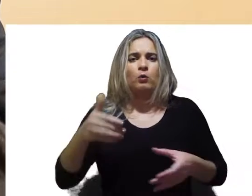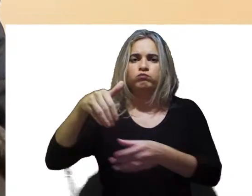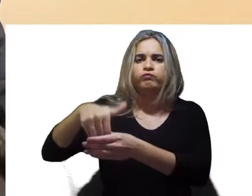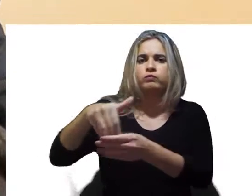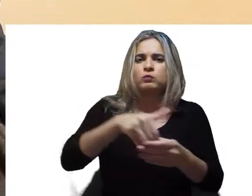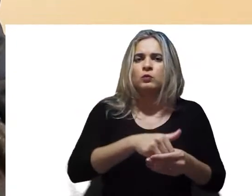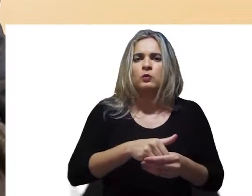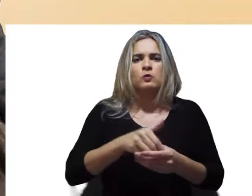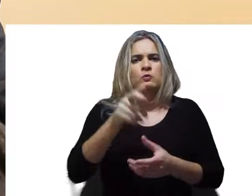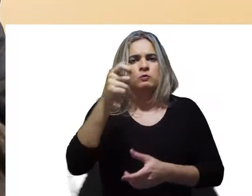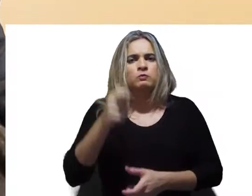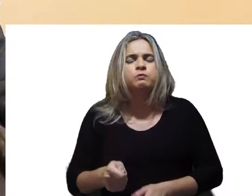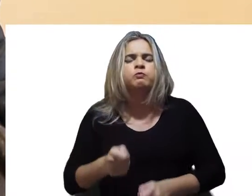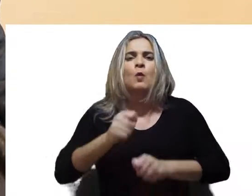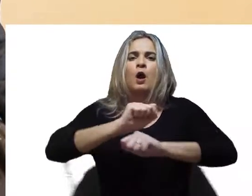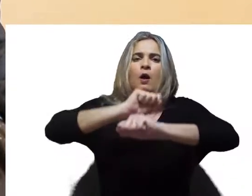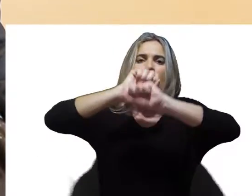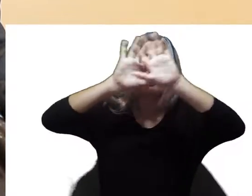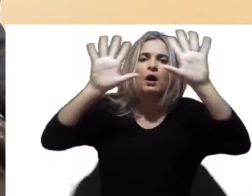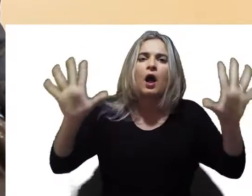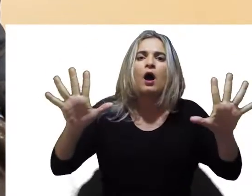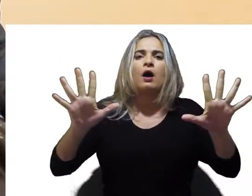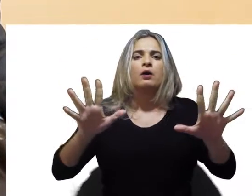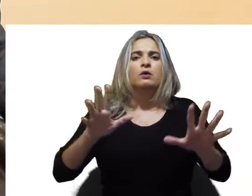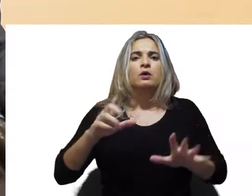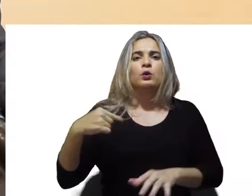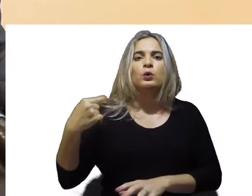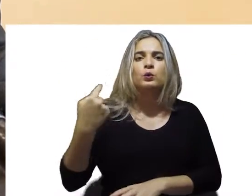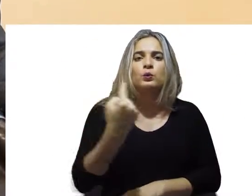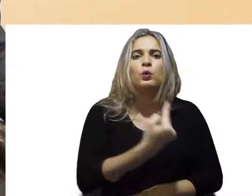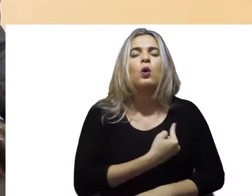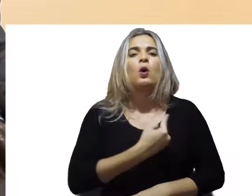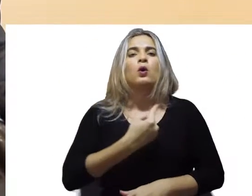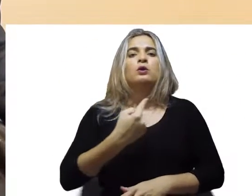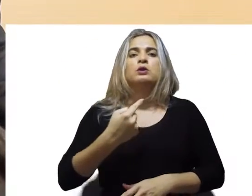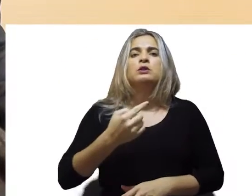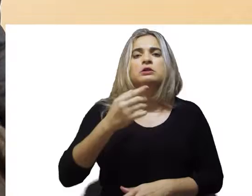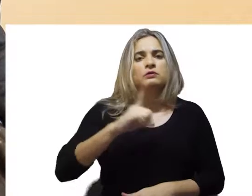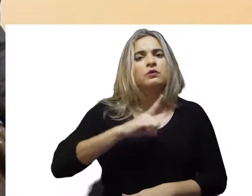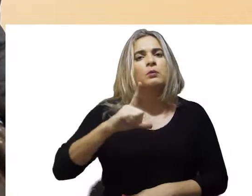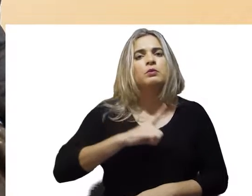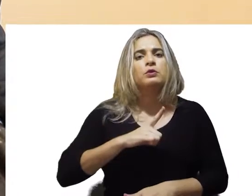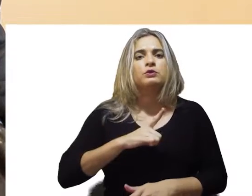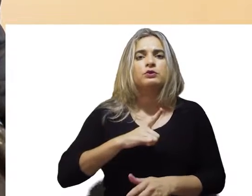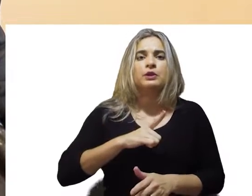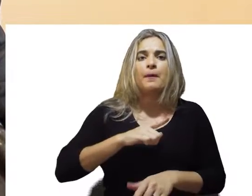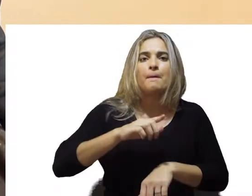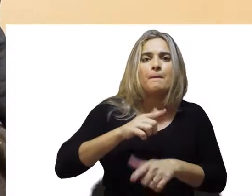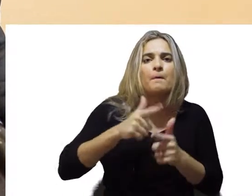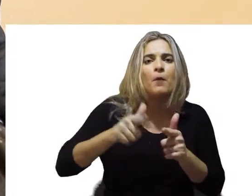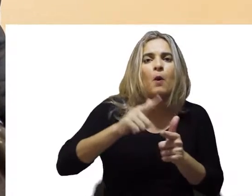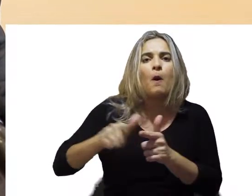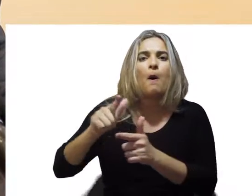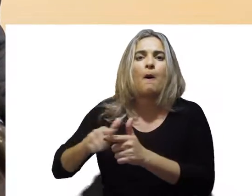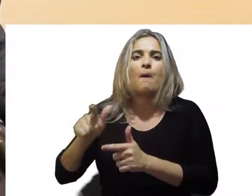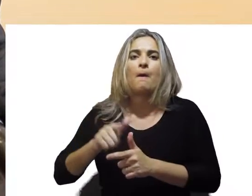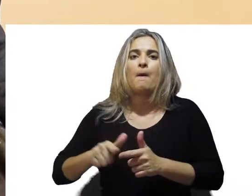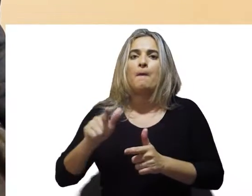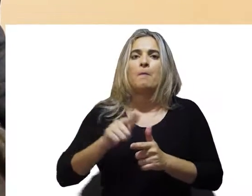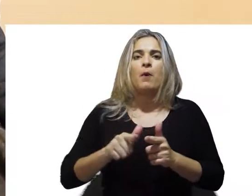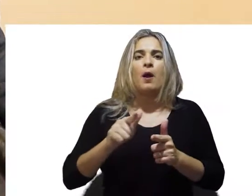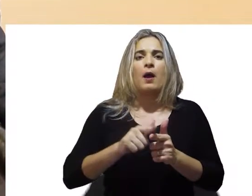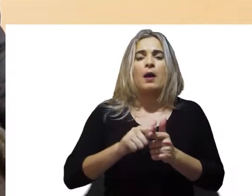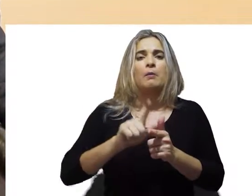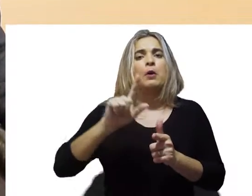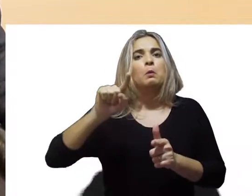mais dígido, mais claro, acredito que nós vamos ter mais problemas que vão